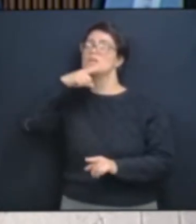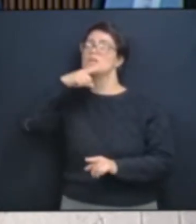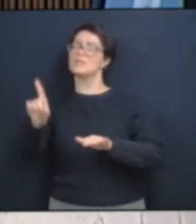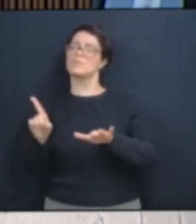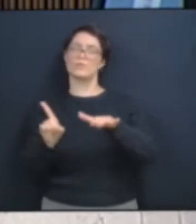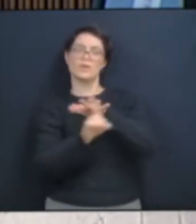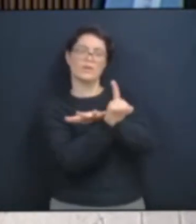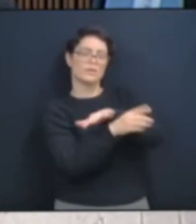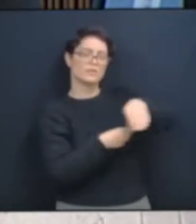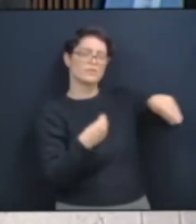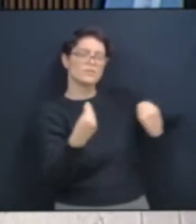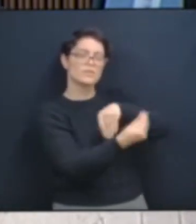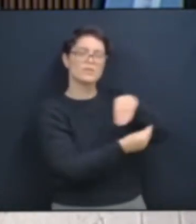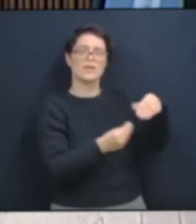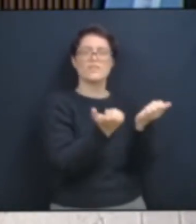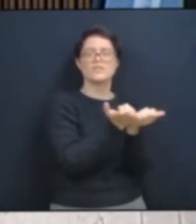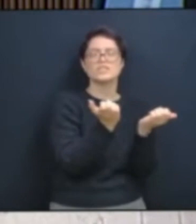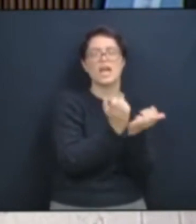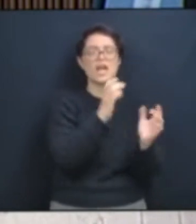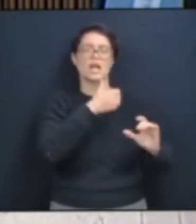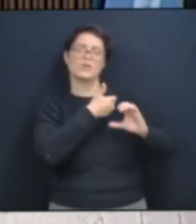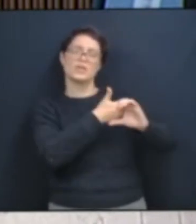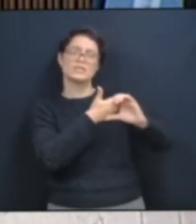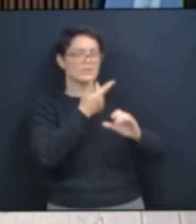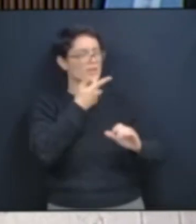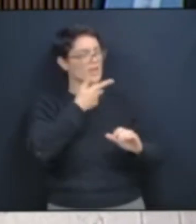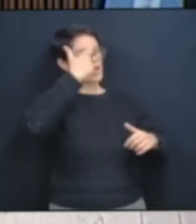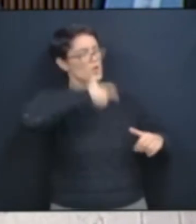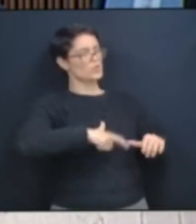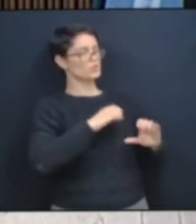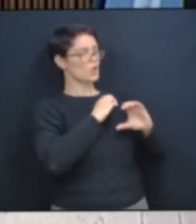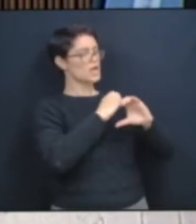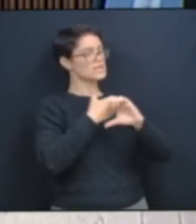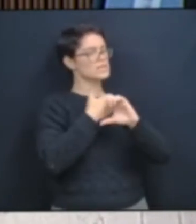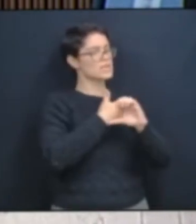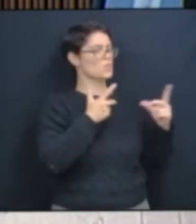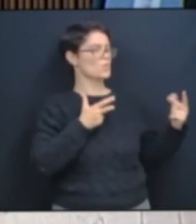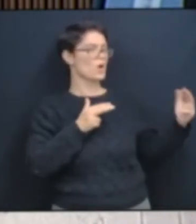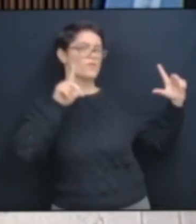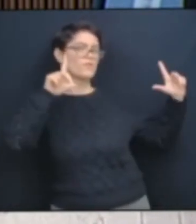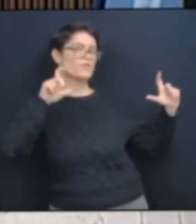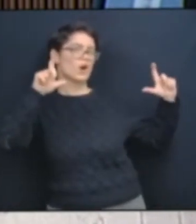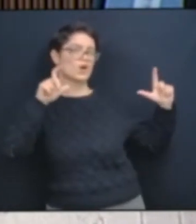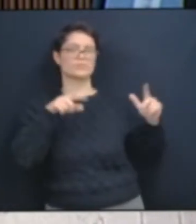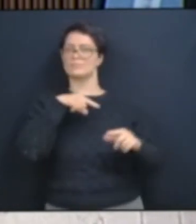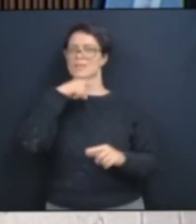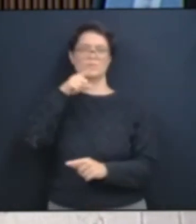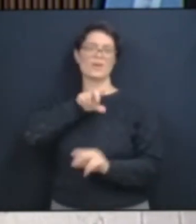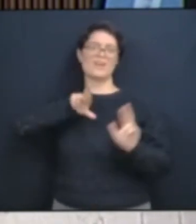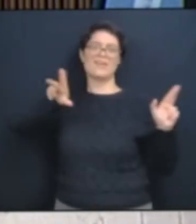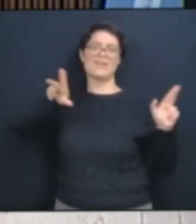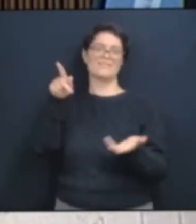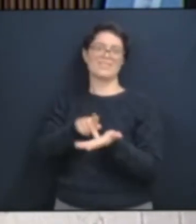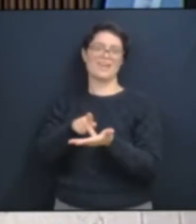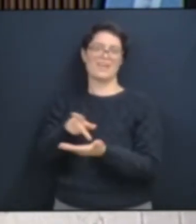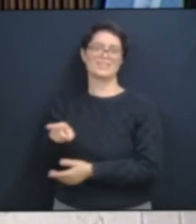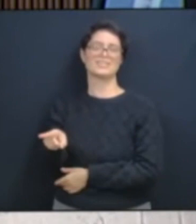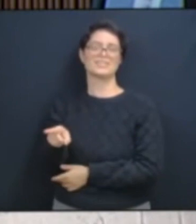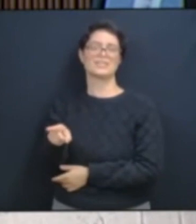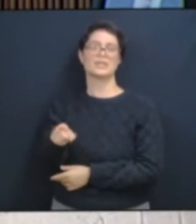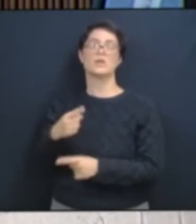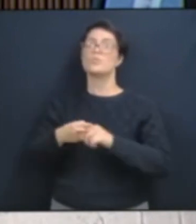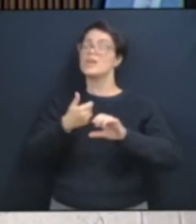de outros provos, e dizer que é, só para sair na foto. Não é verdade. Ser cristão é praticar o